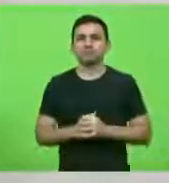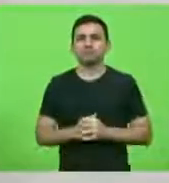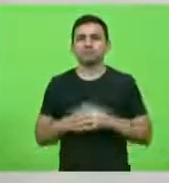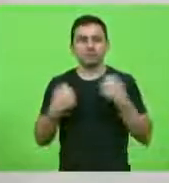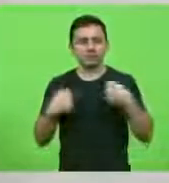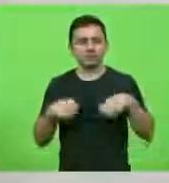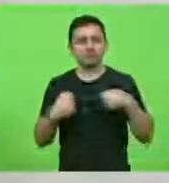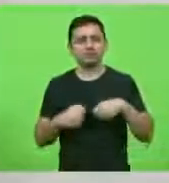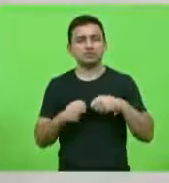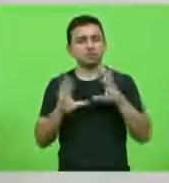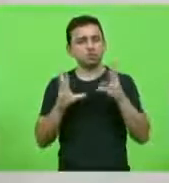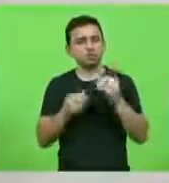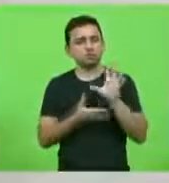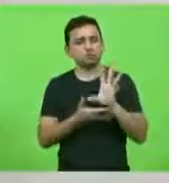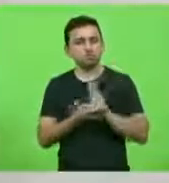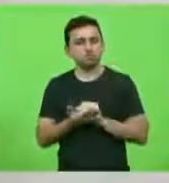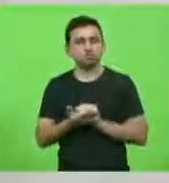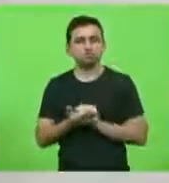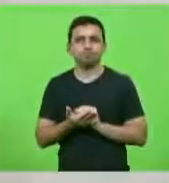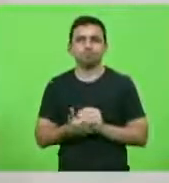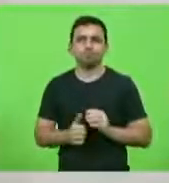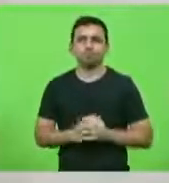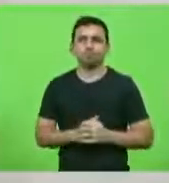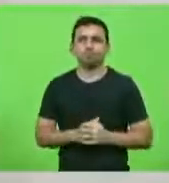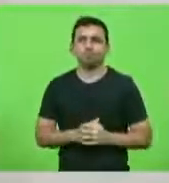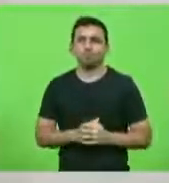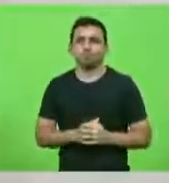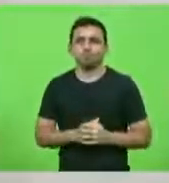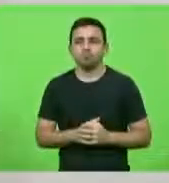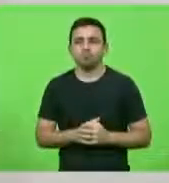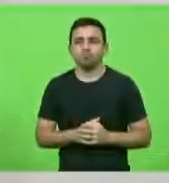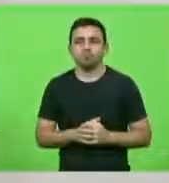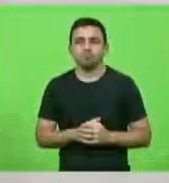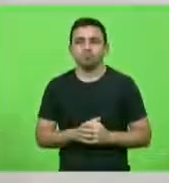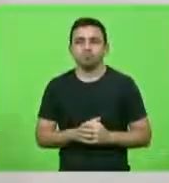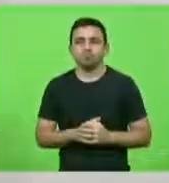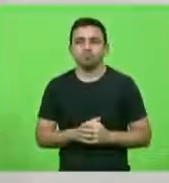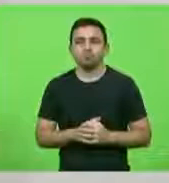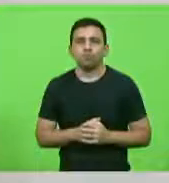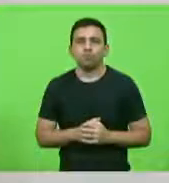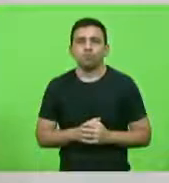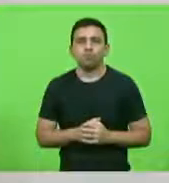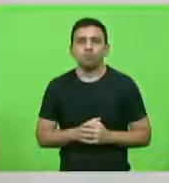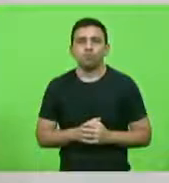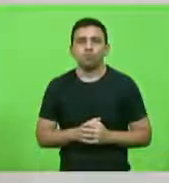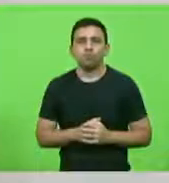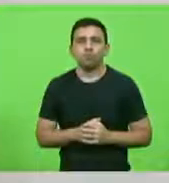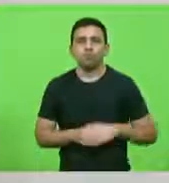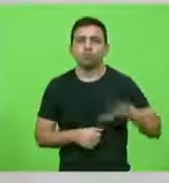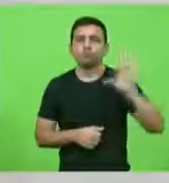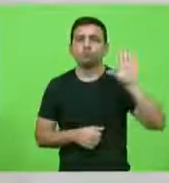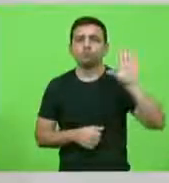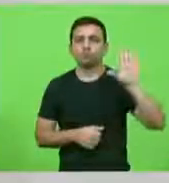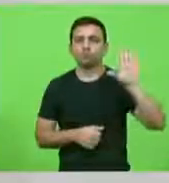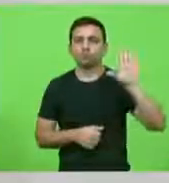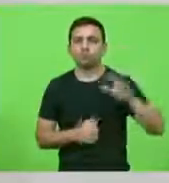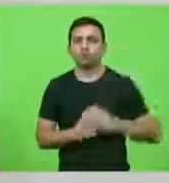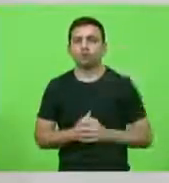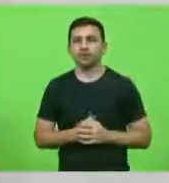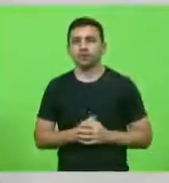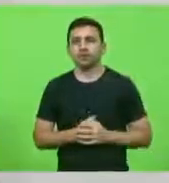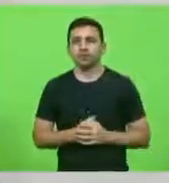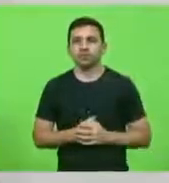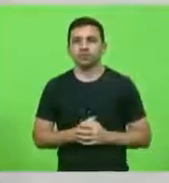consideradas. Concede uma parte, deputada. Um abraço. Concede uma parte, deputada. Só para não conseguir